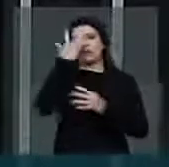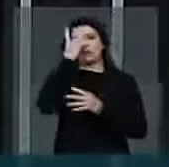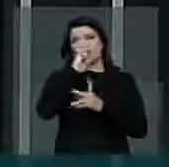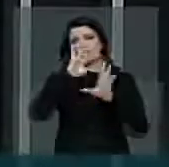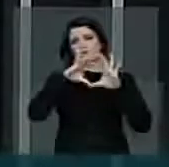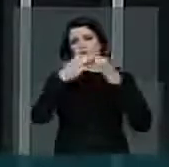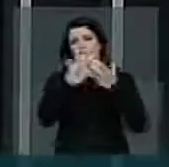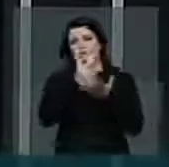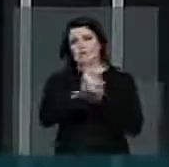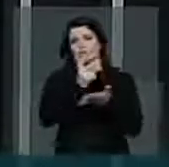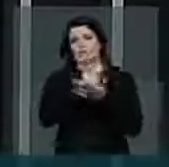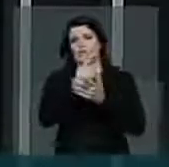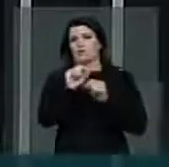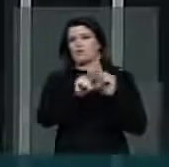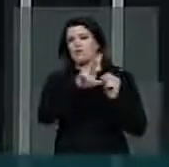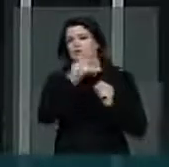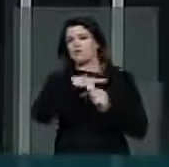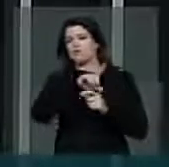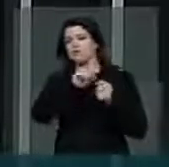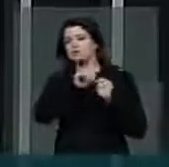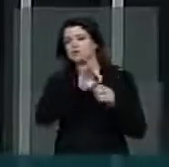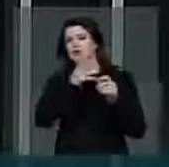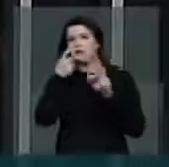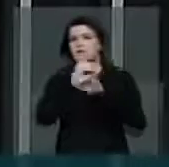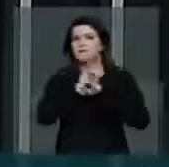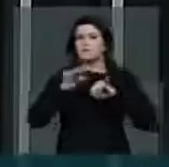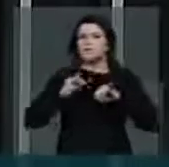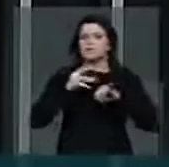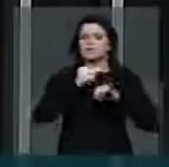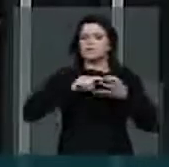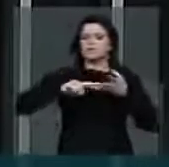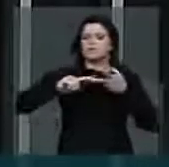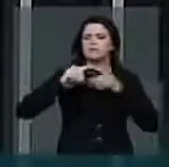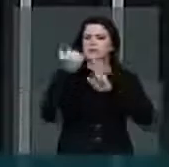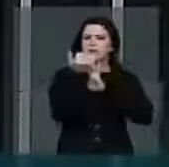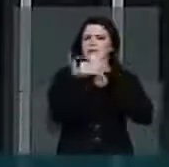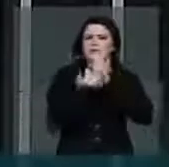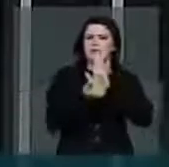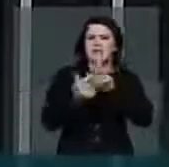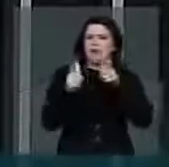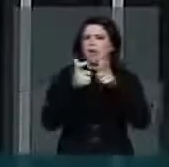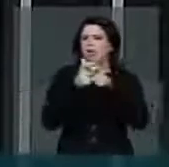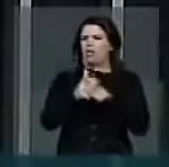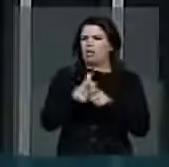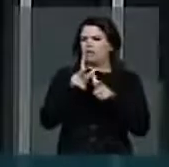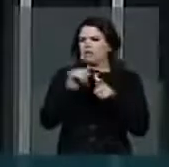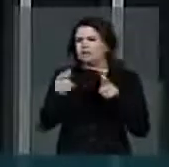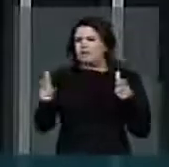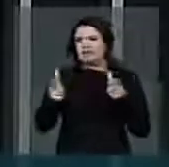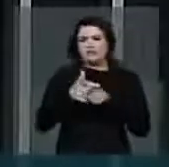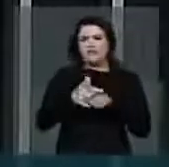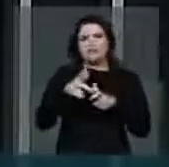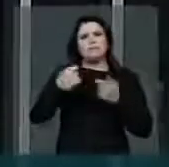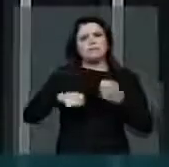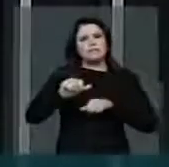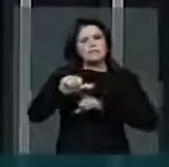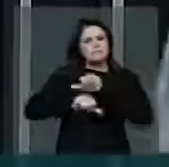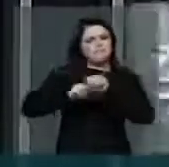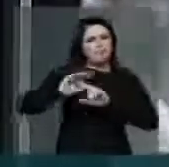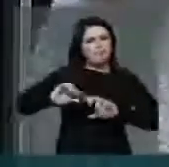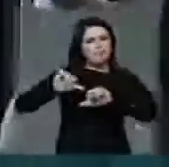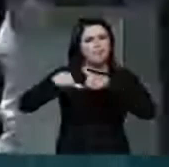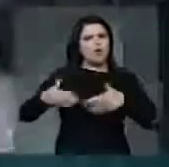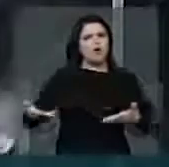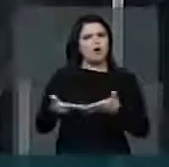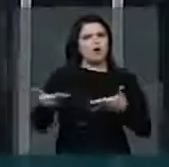convenção, inclusive, estaremos fazendo um alerta em vários pontos de estrangulamento que consideramos precisar dar uma reviravolta